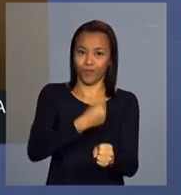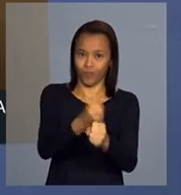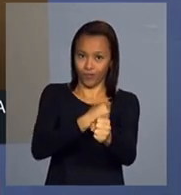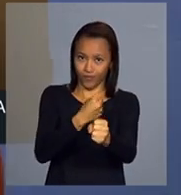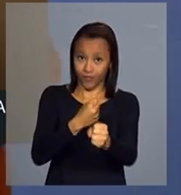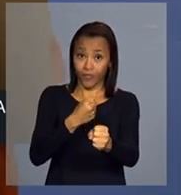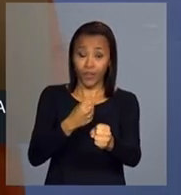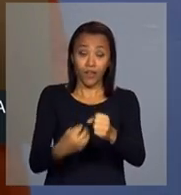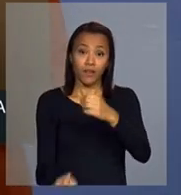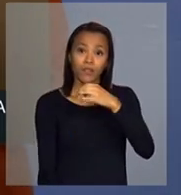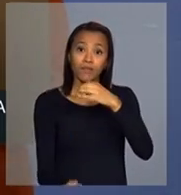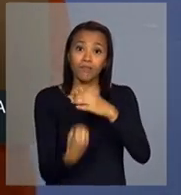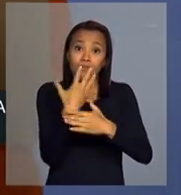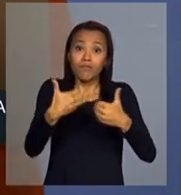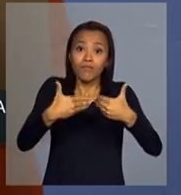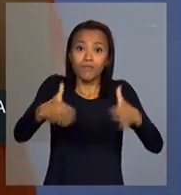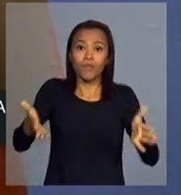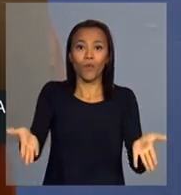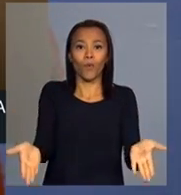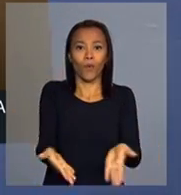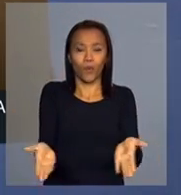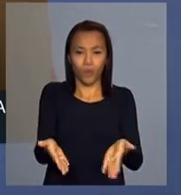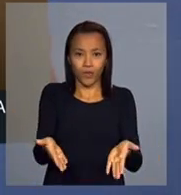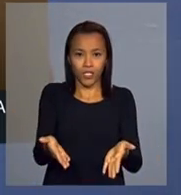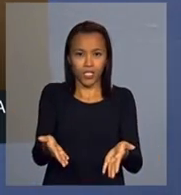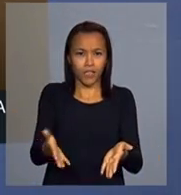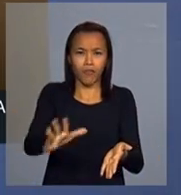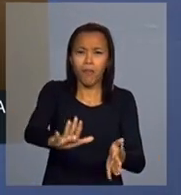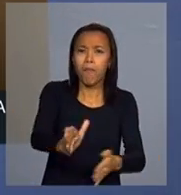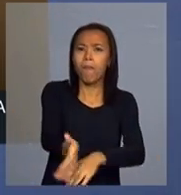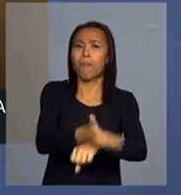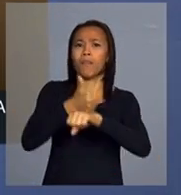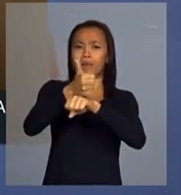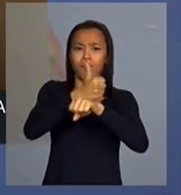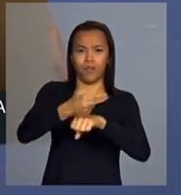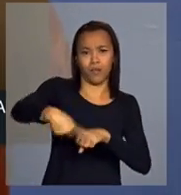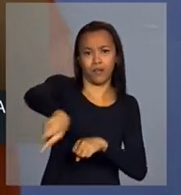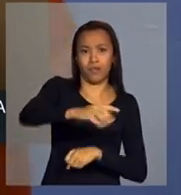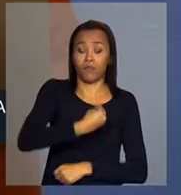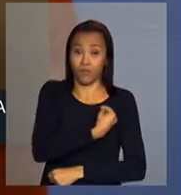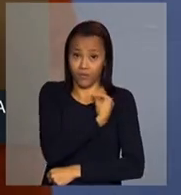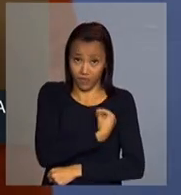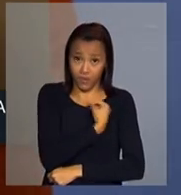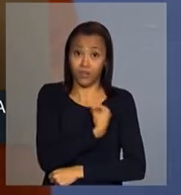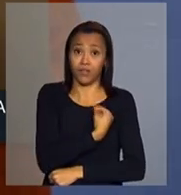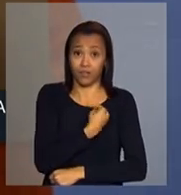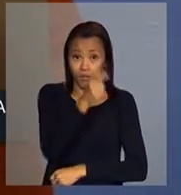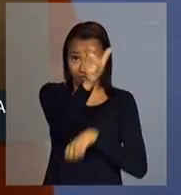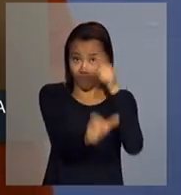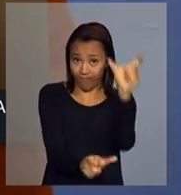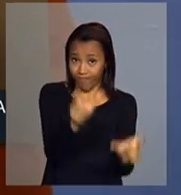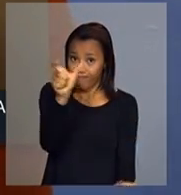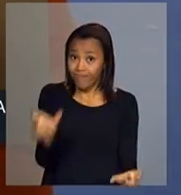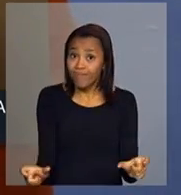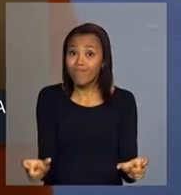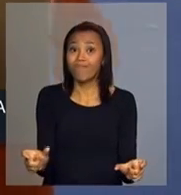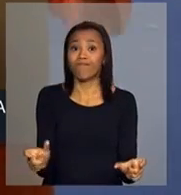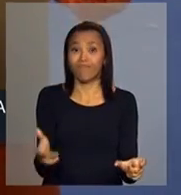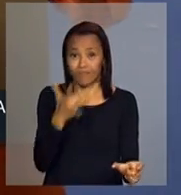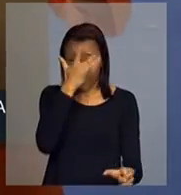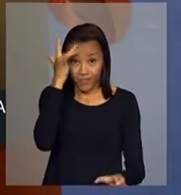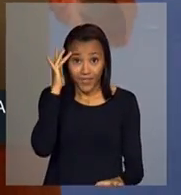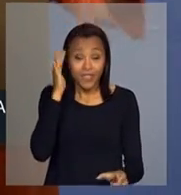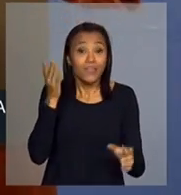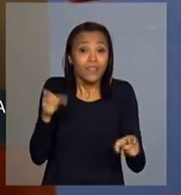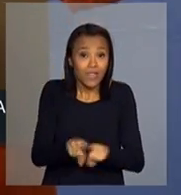inaugurar uma obra que melhora a vida das pessoas e